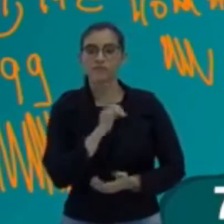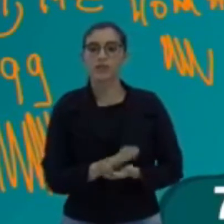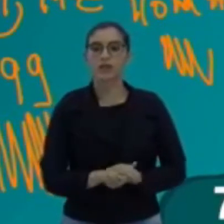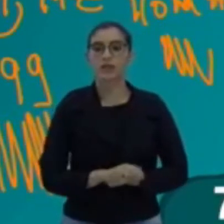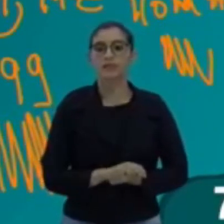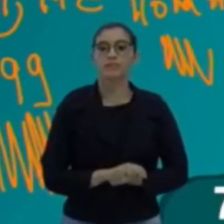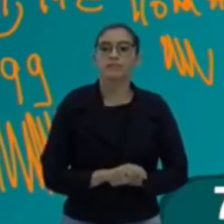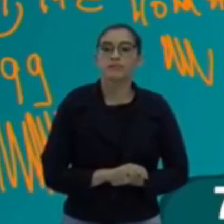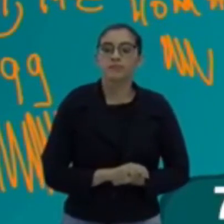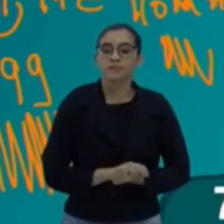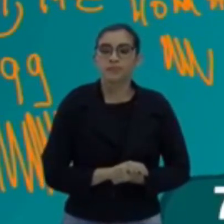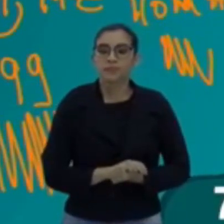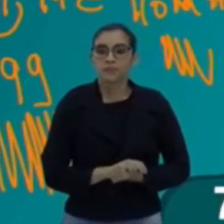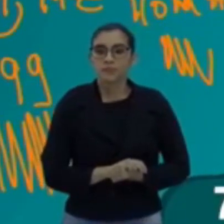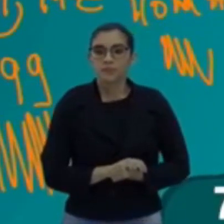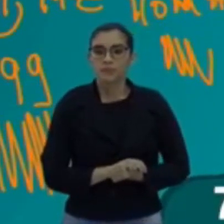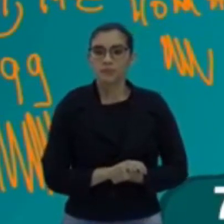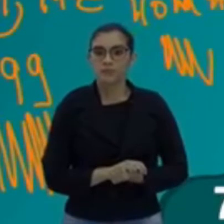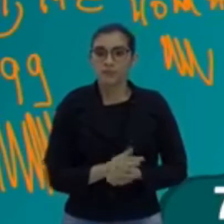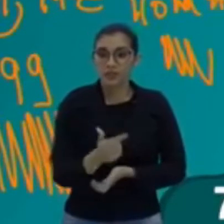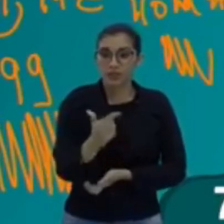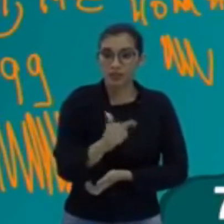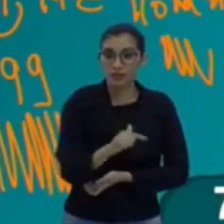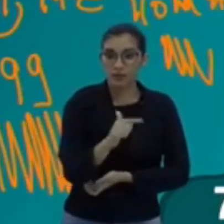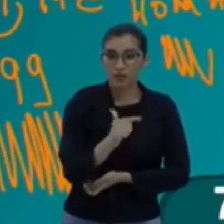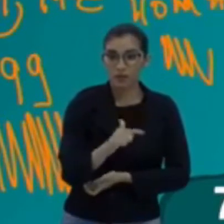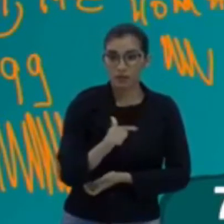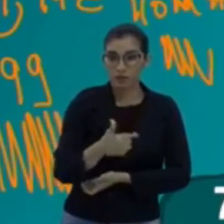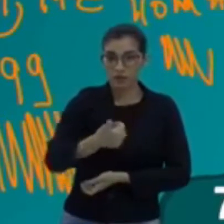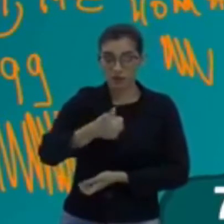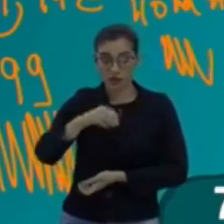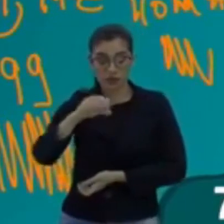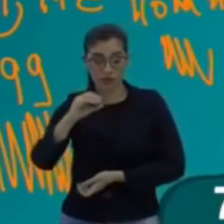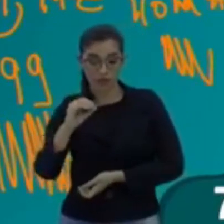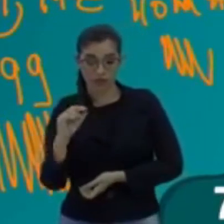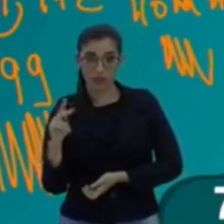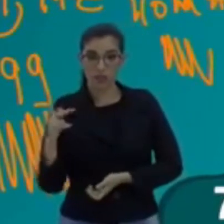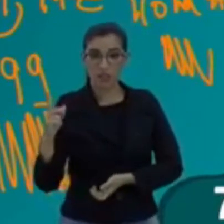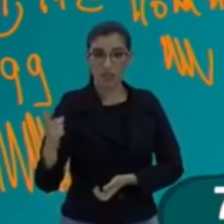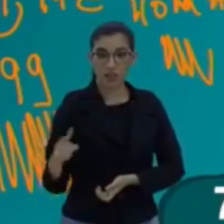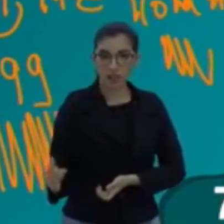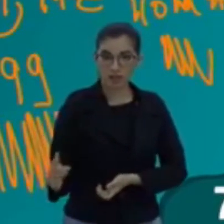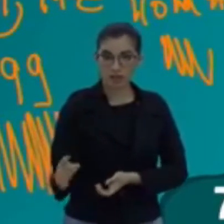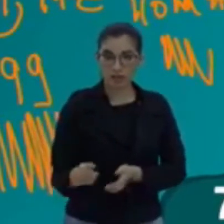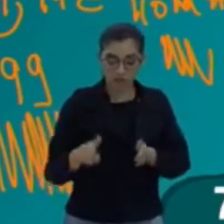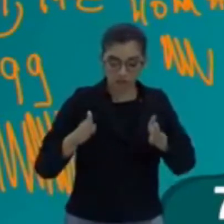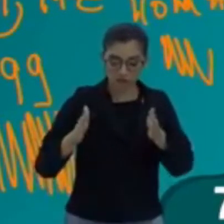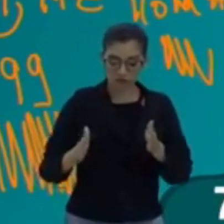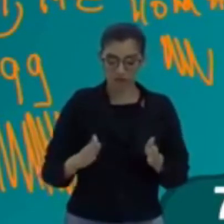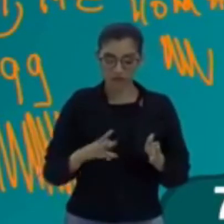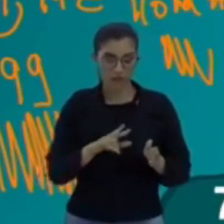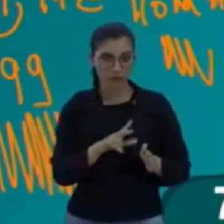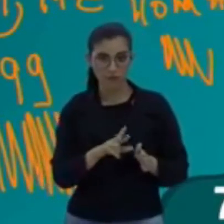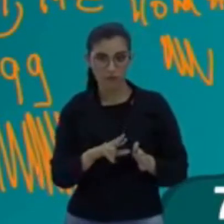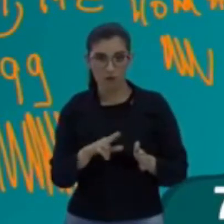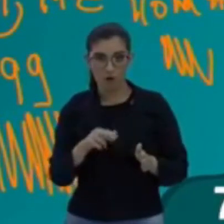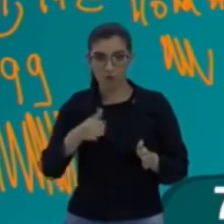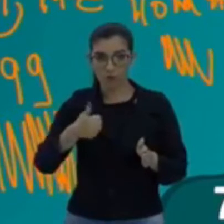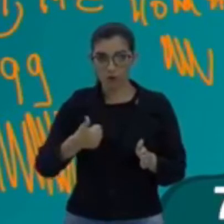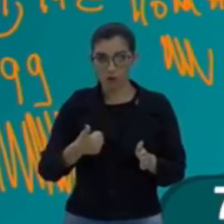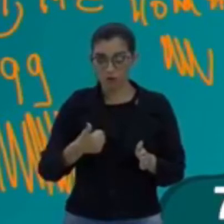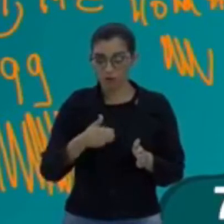período é de 1 sobre 10 segundos. Se a frequência for de